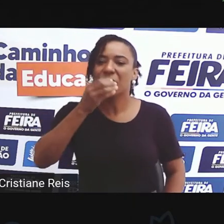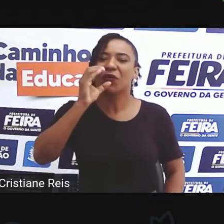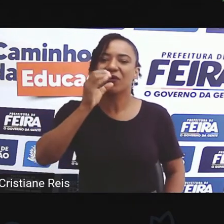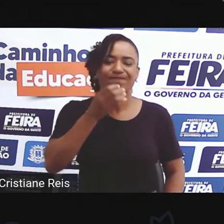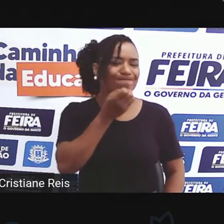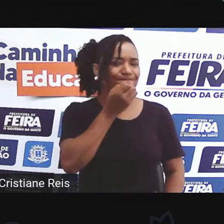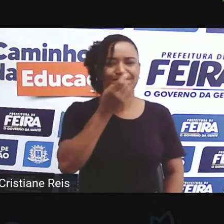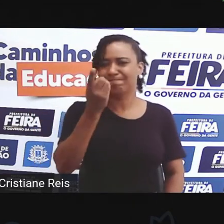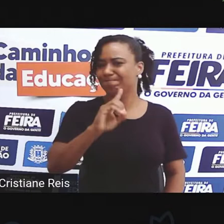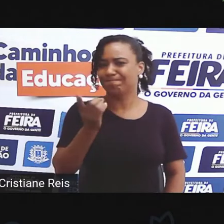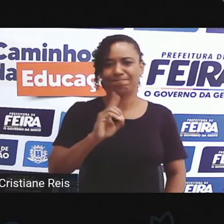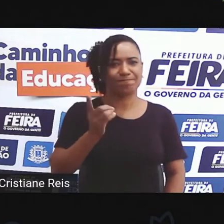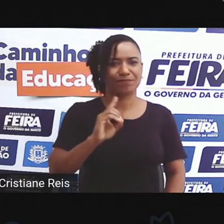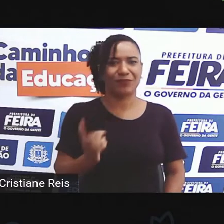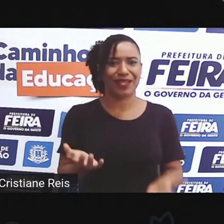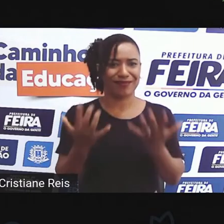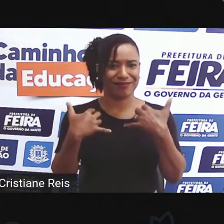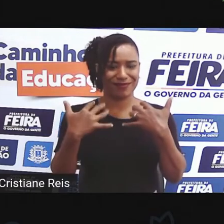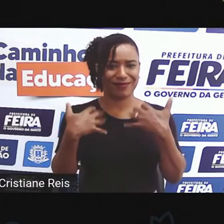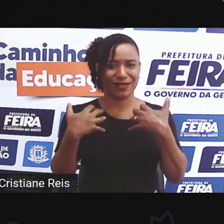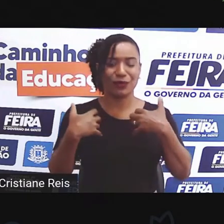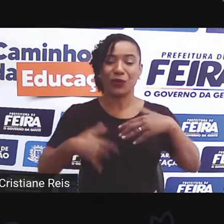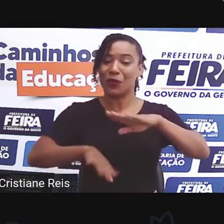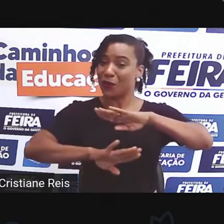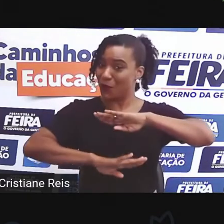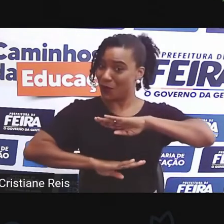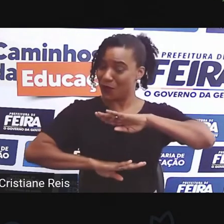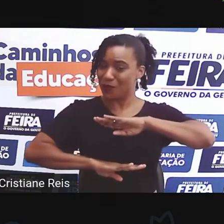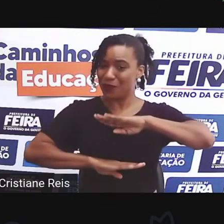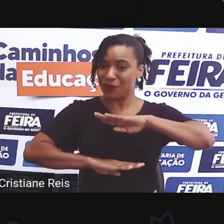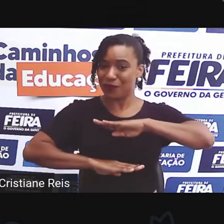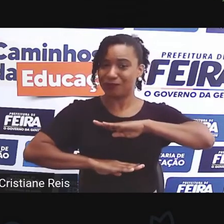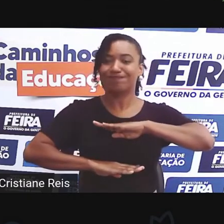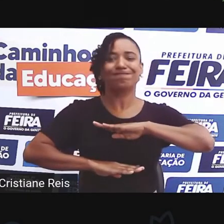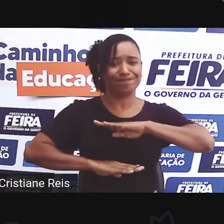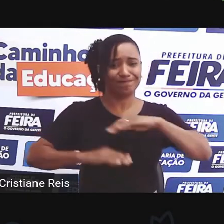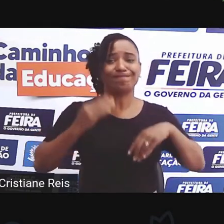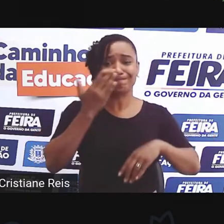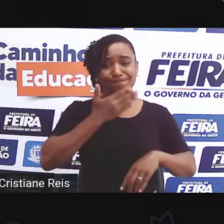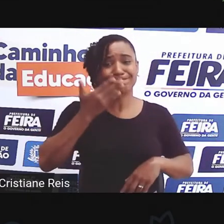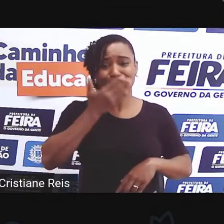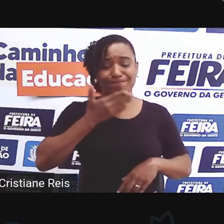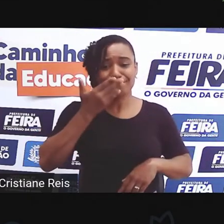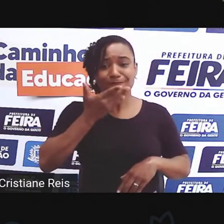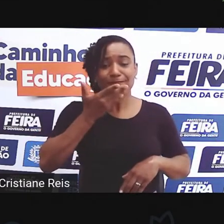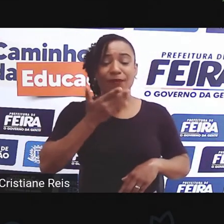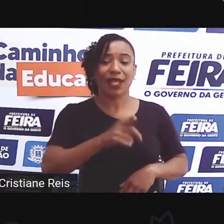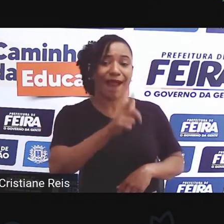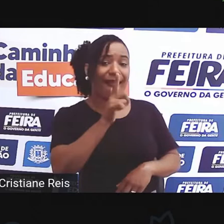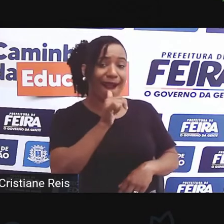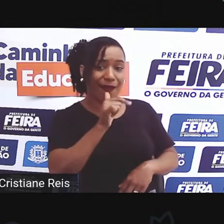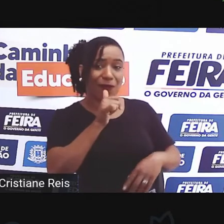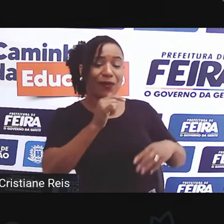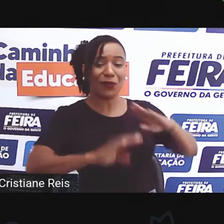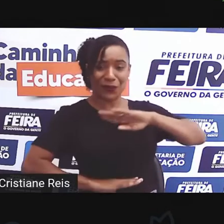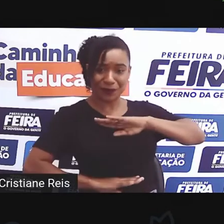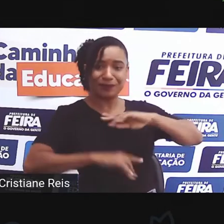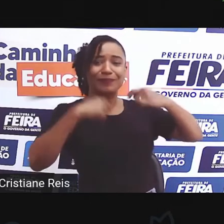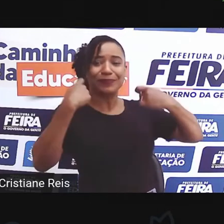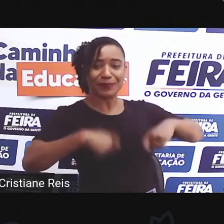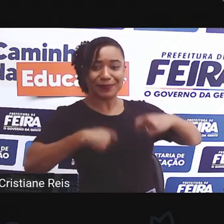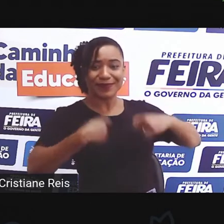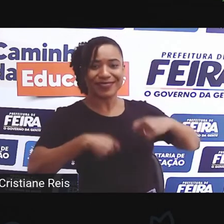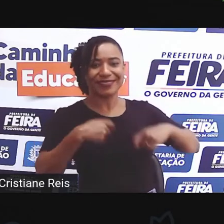essenciais. Então, assim, a gente precisa pensar que a água é o líquido mais importante. E vocês perceberam